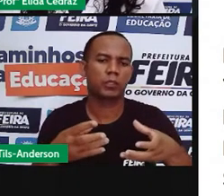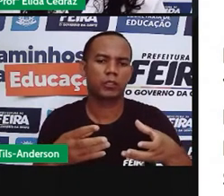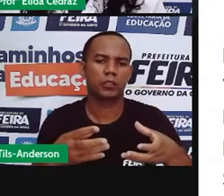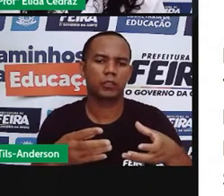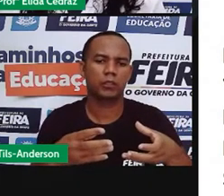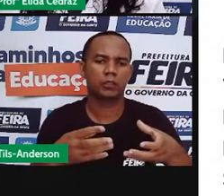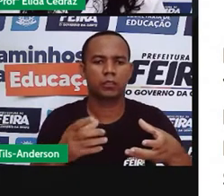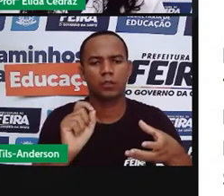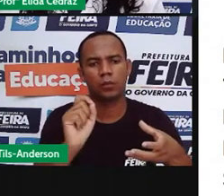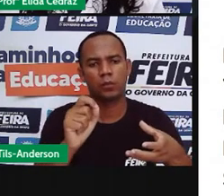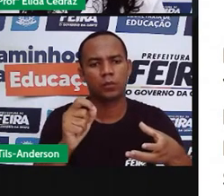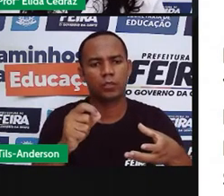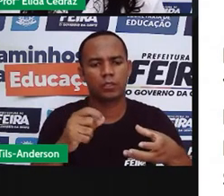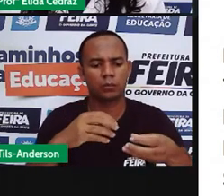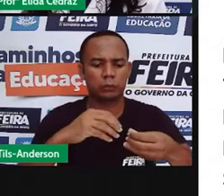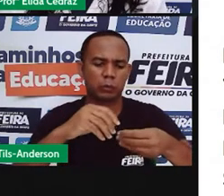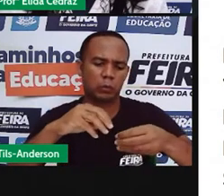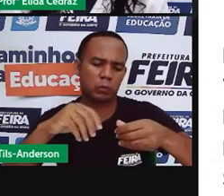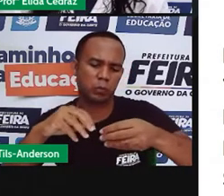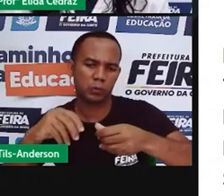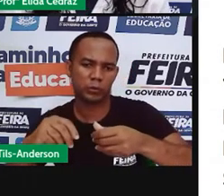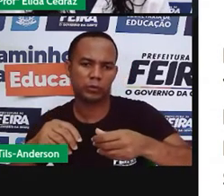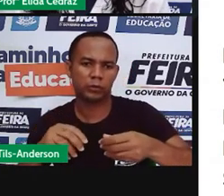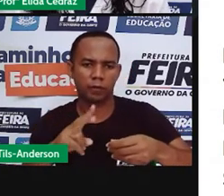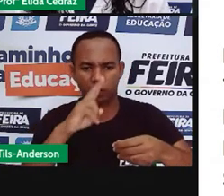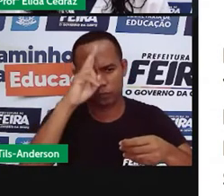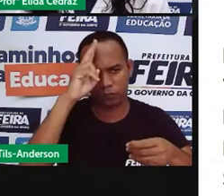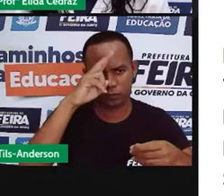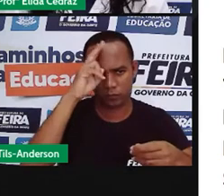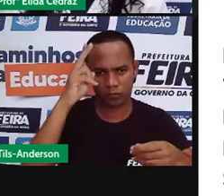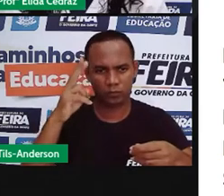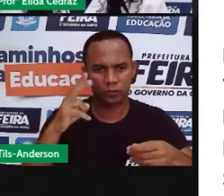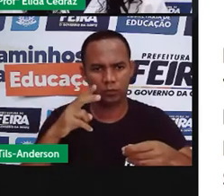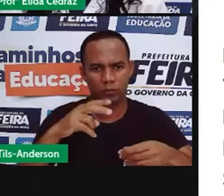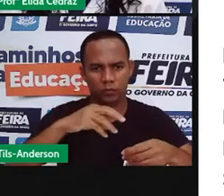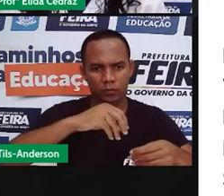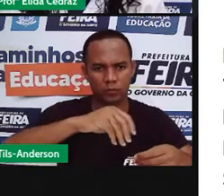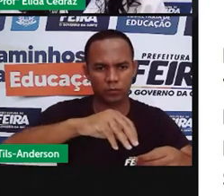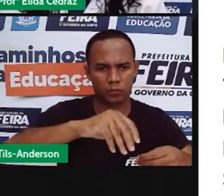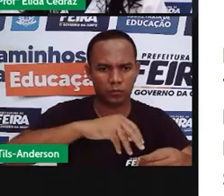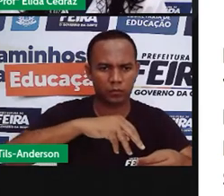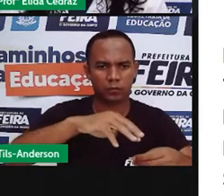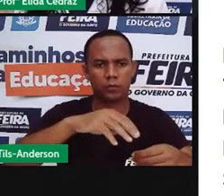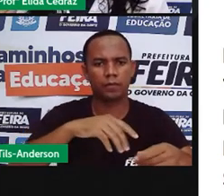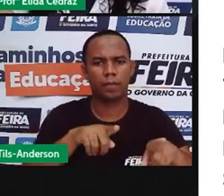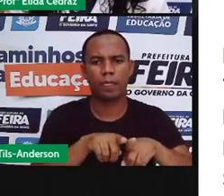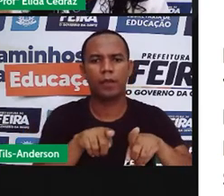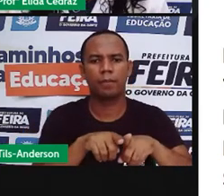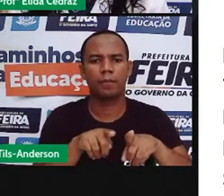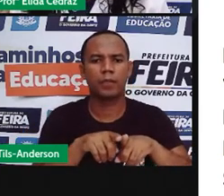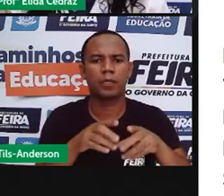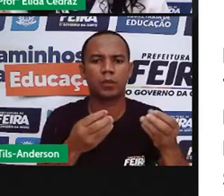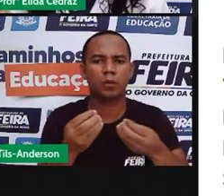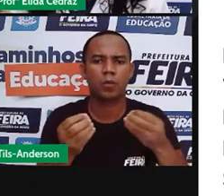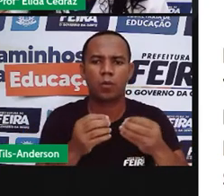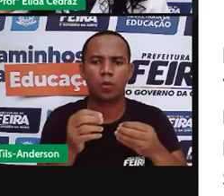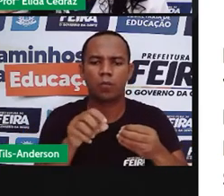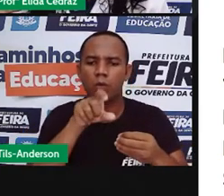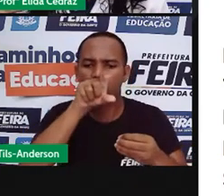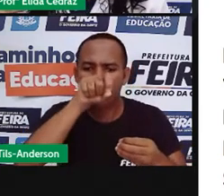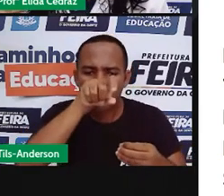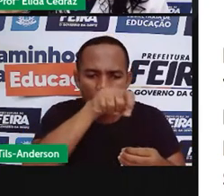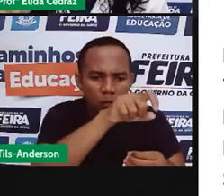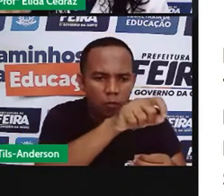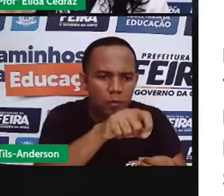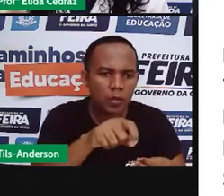o uso dos predadores naturais, como o esterco e as galinhas. Numa outra aula